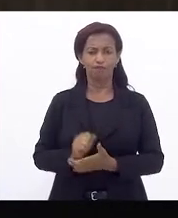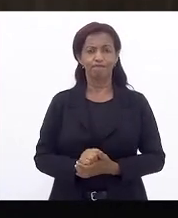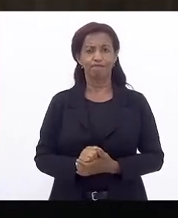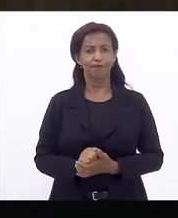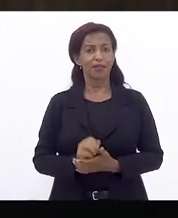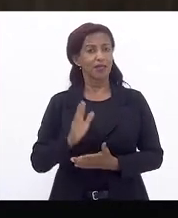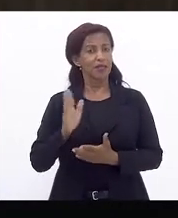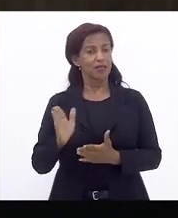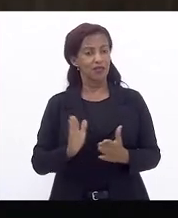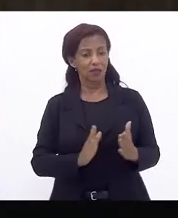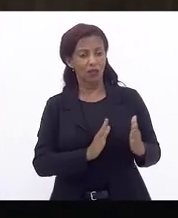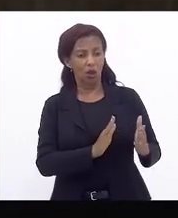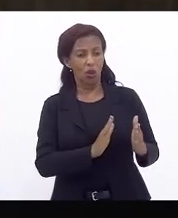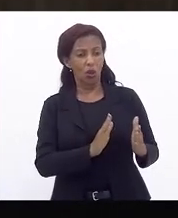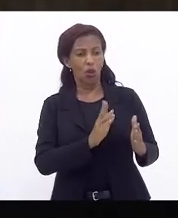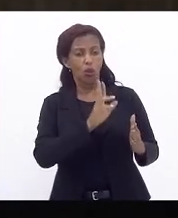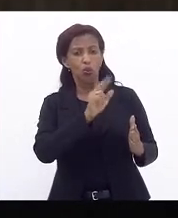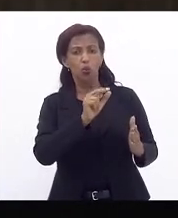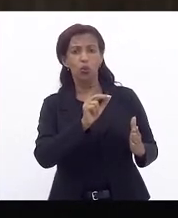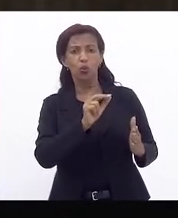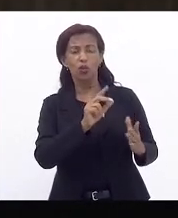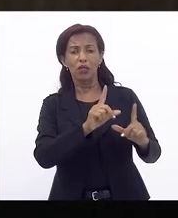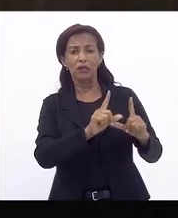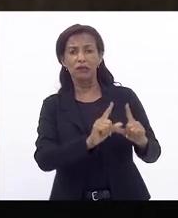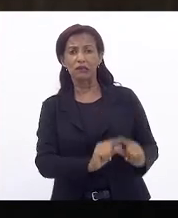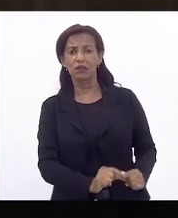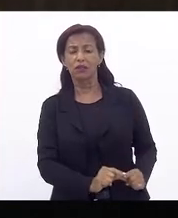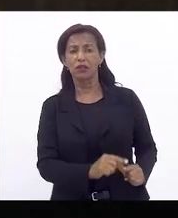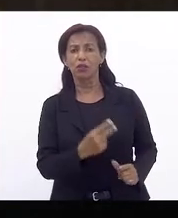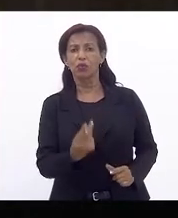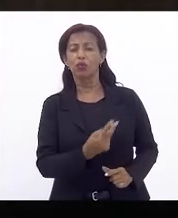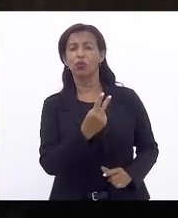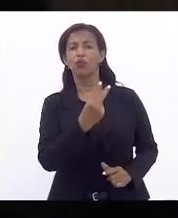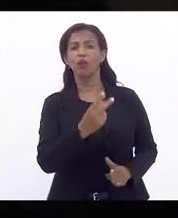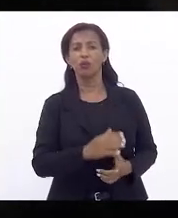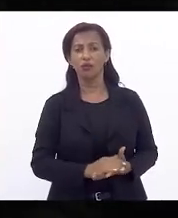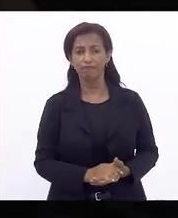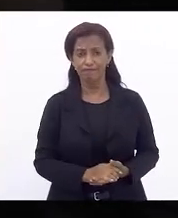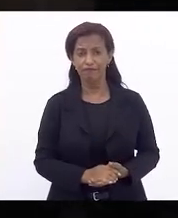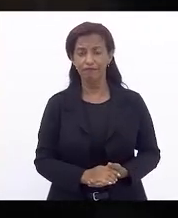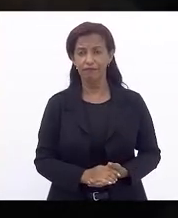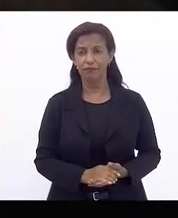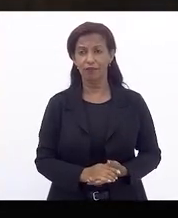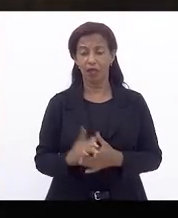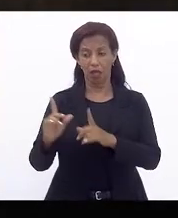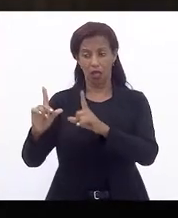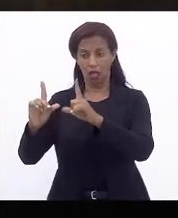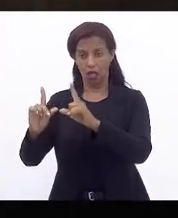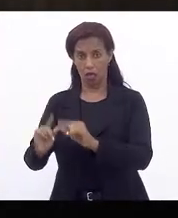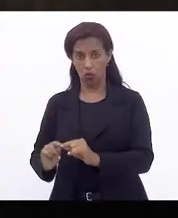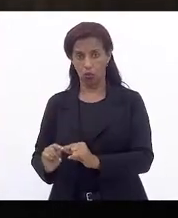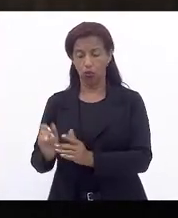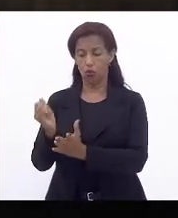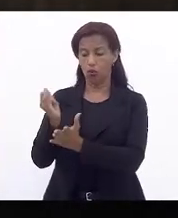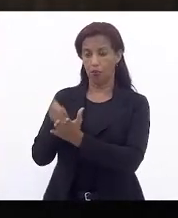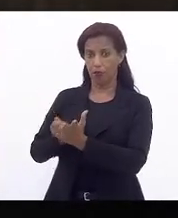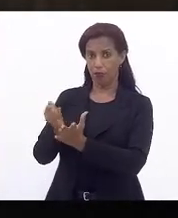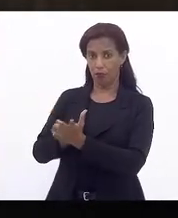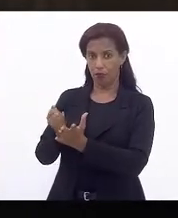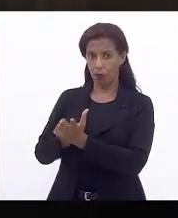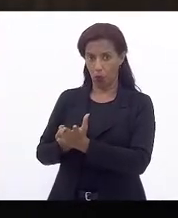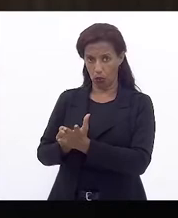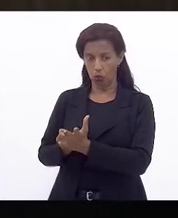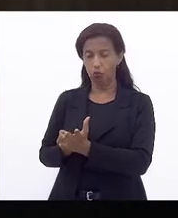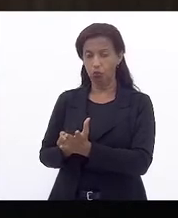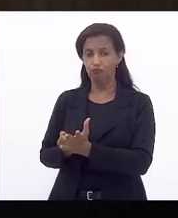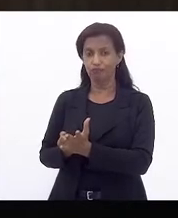nunca tem redução do valor no produto. Reduz no ICMS, quando